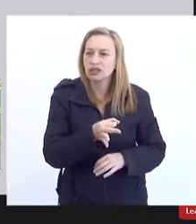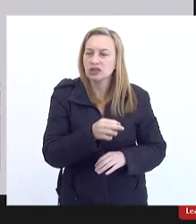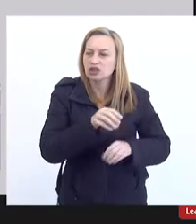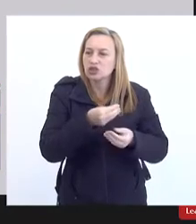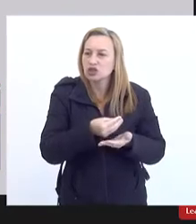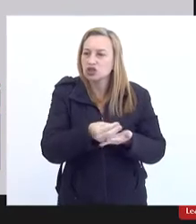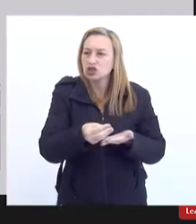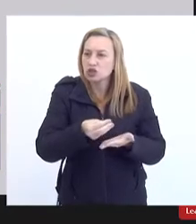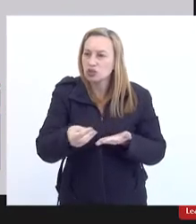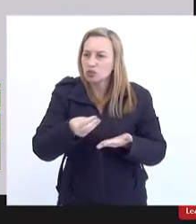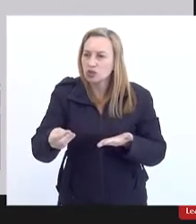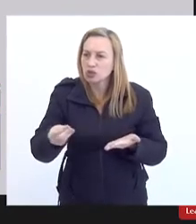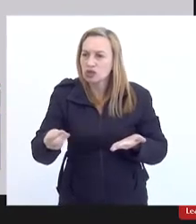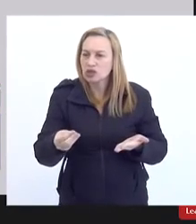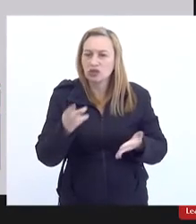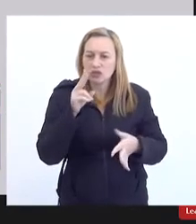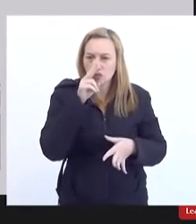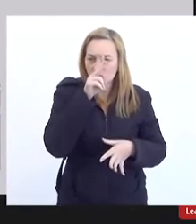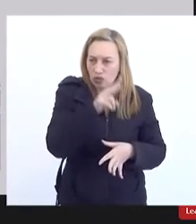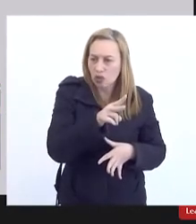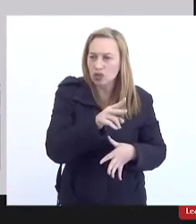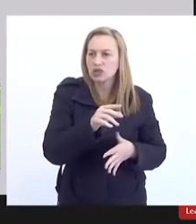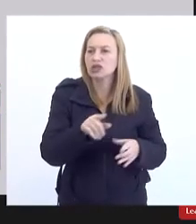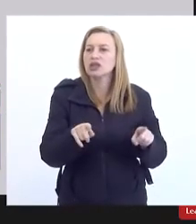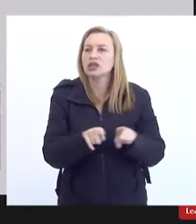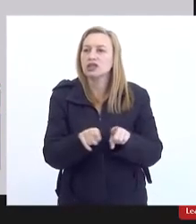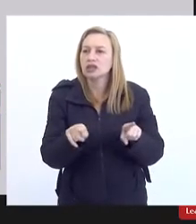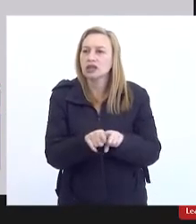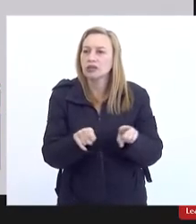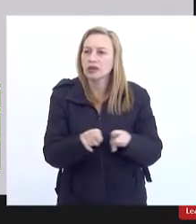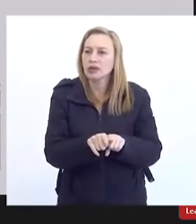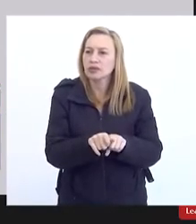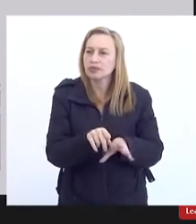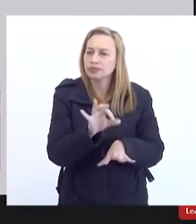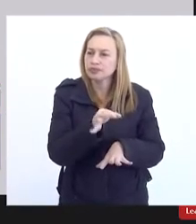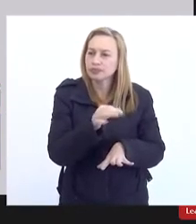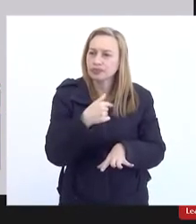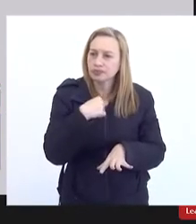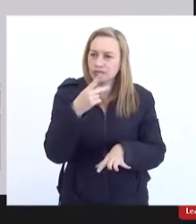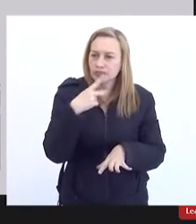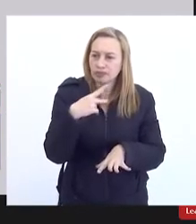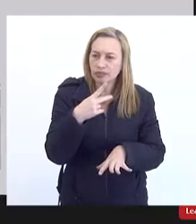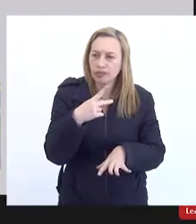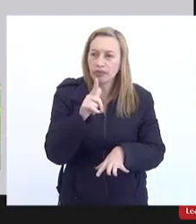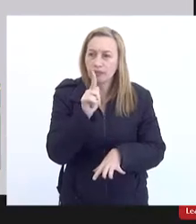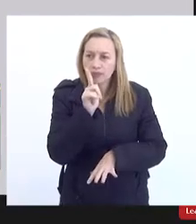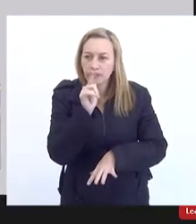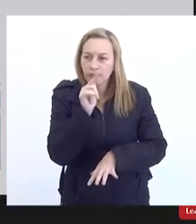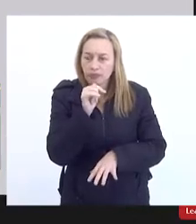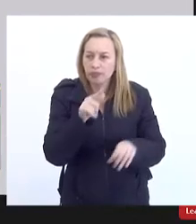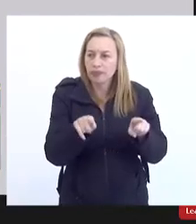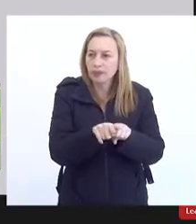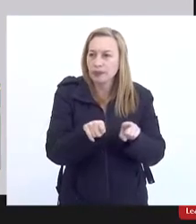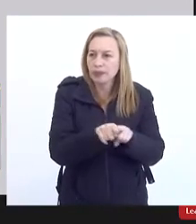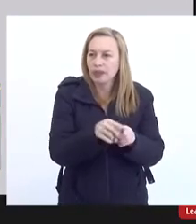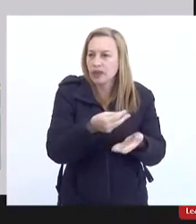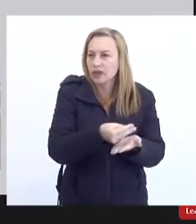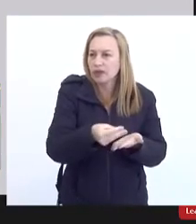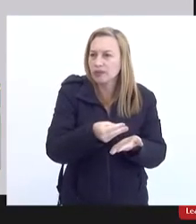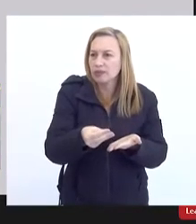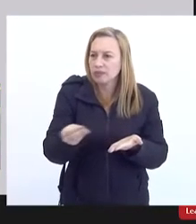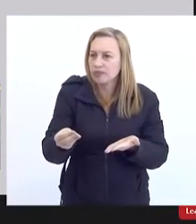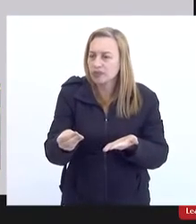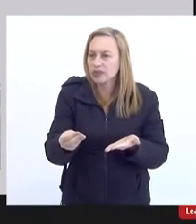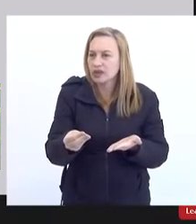distribuída de forma mais potente. Também... Aqui, exatamente o que eu estou falando. A distribuição da água também tem uma eficiência baixa.